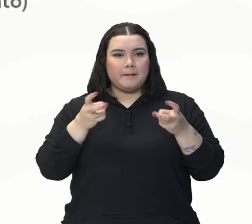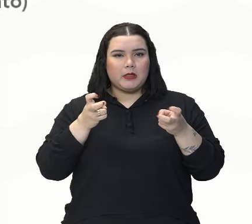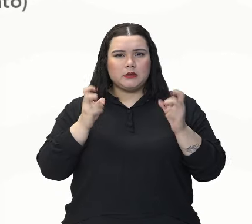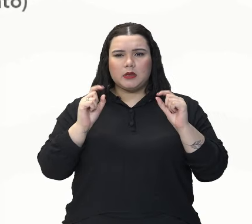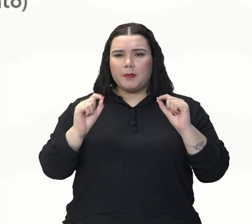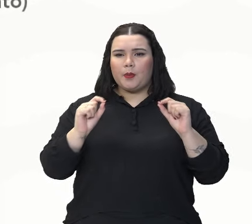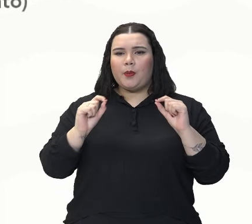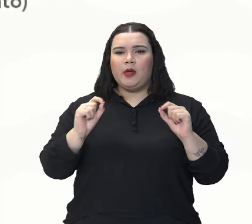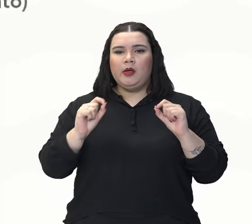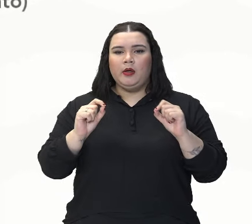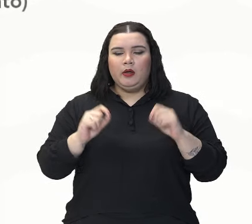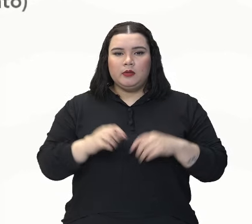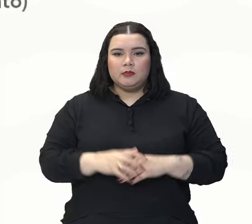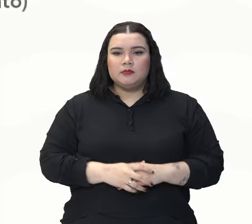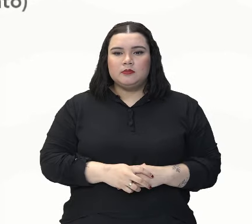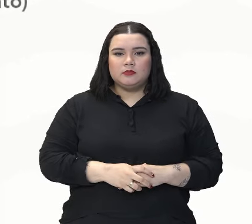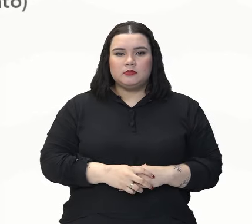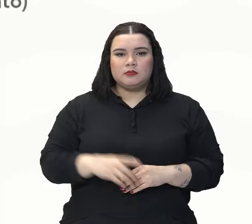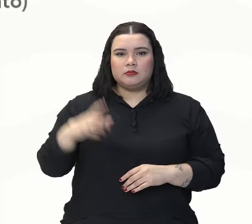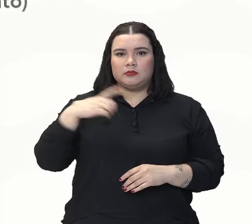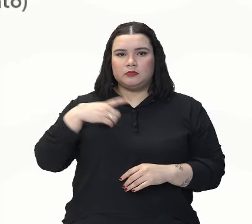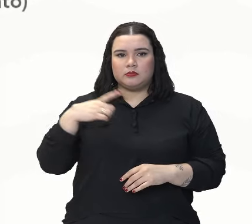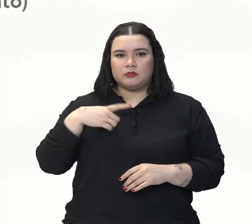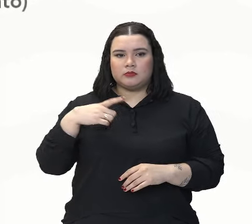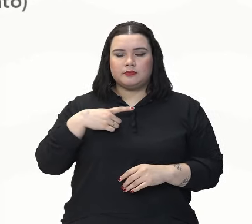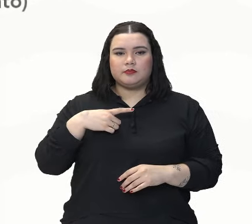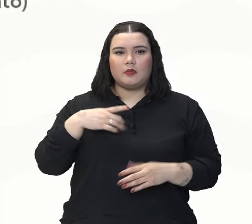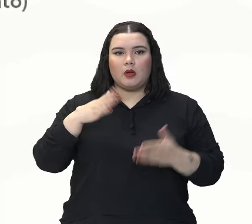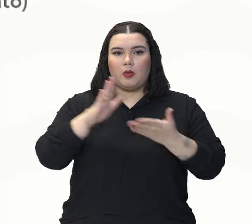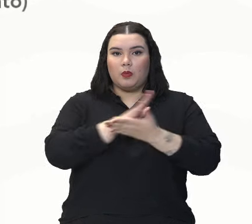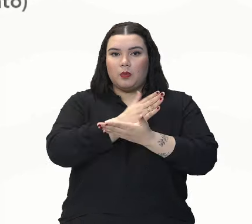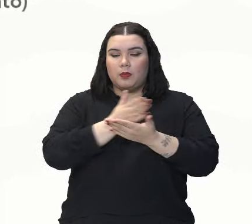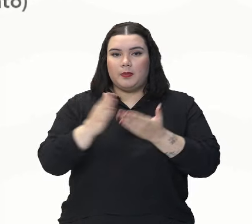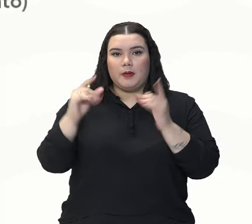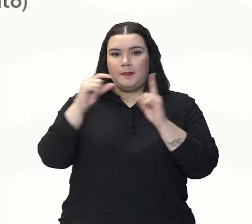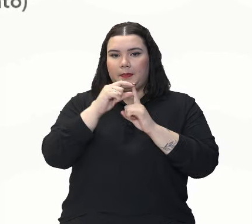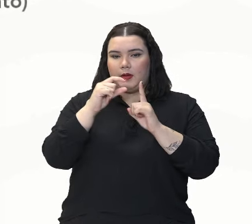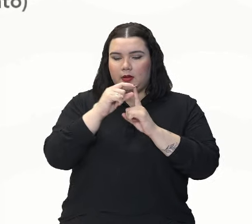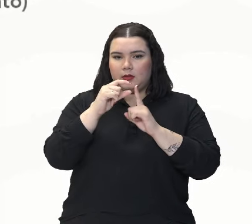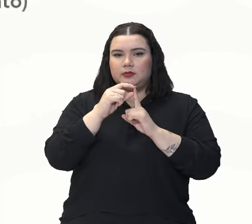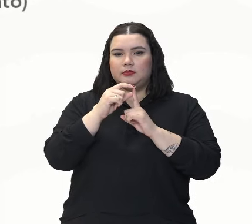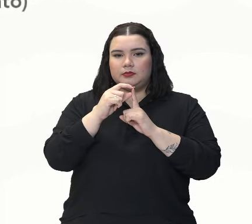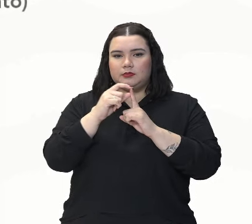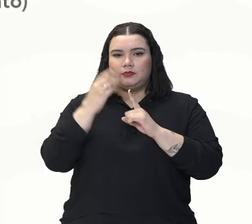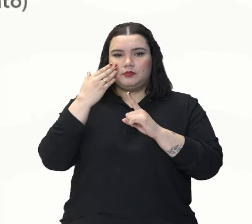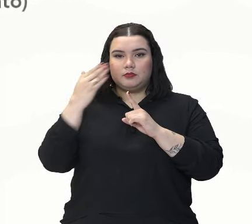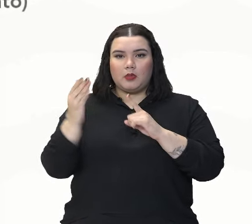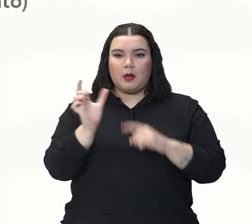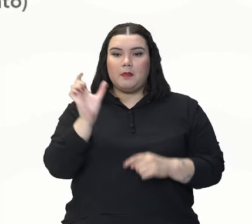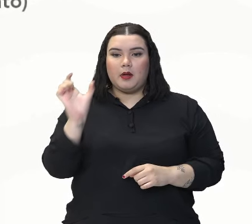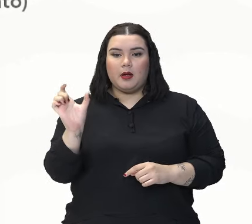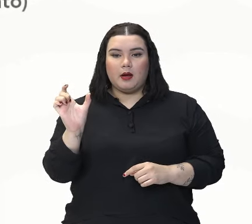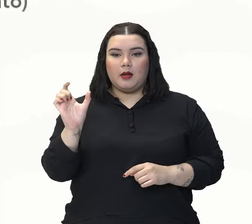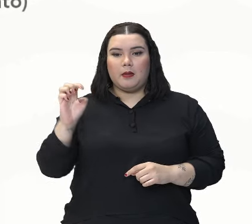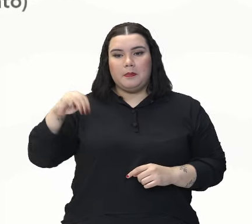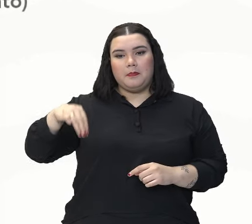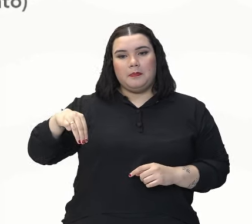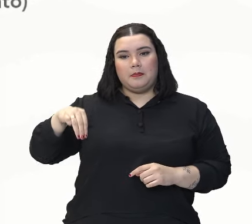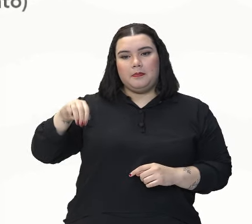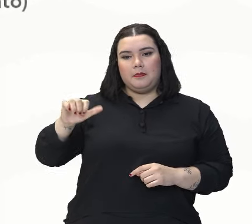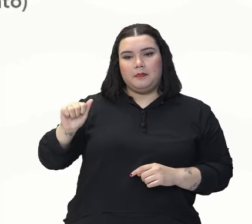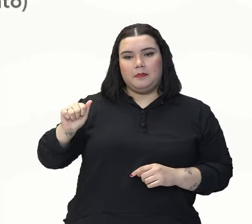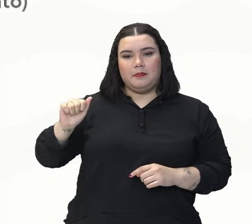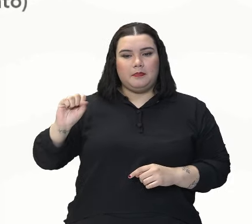que tem algumas palavras aí, olha, veja, que tem o mas e o e destacados, né?